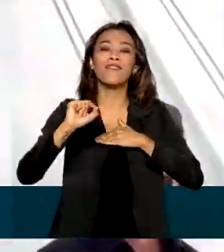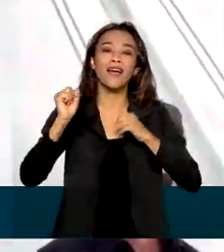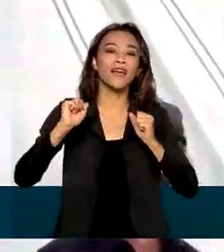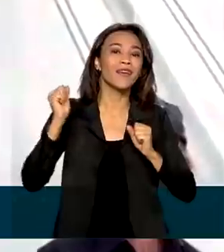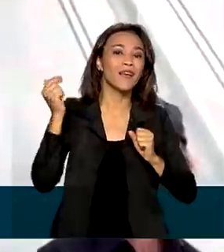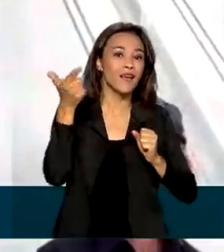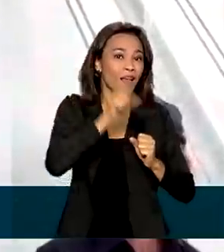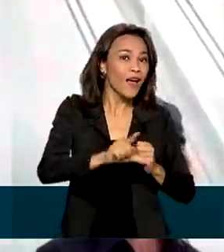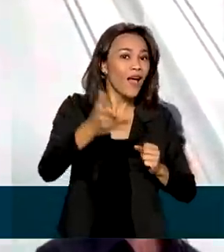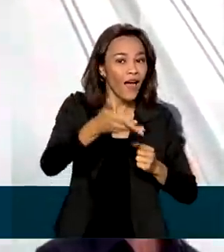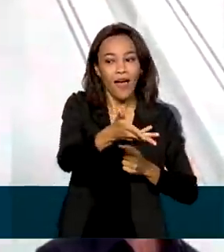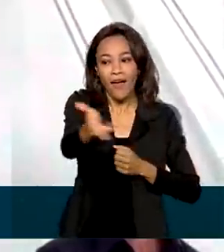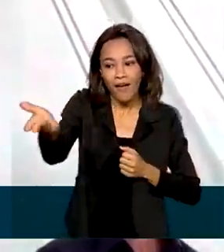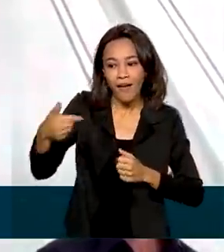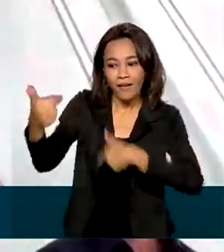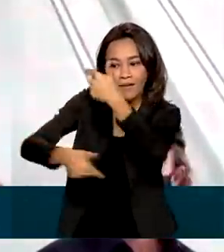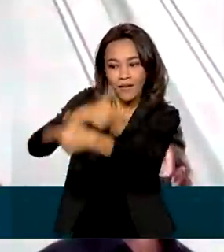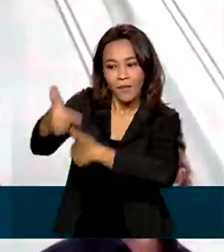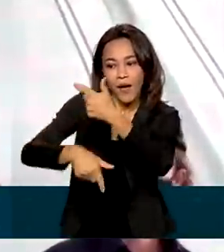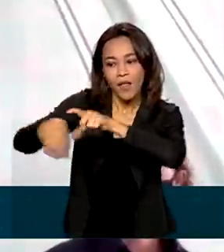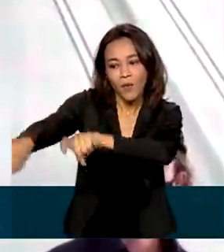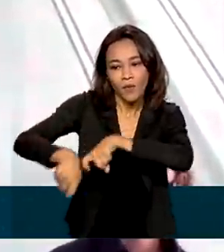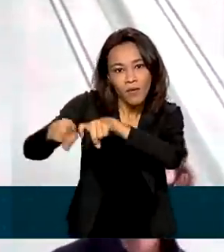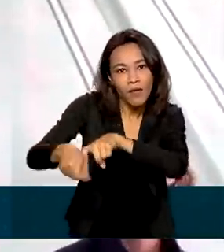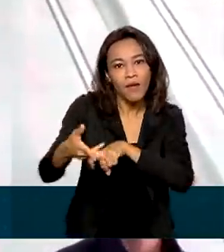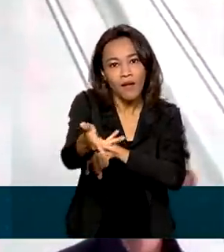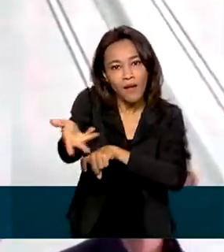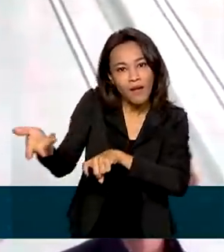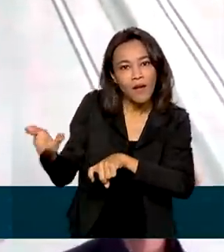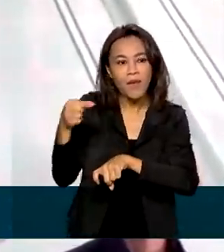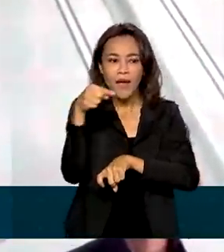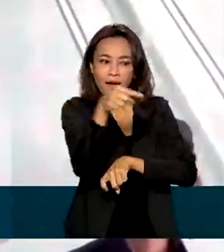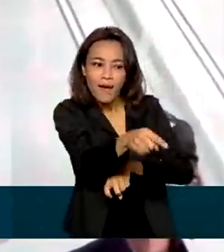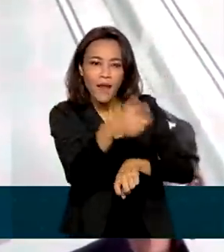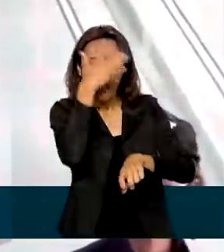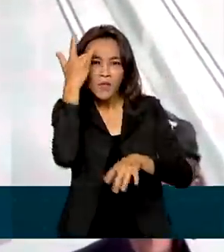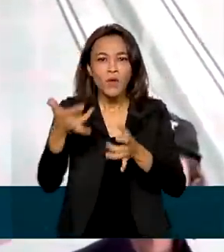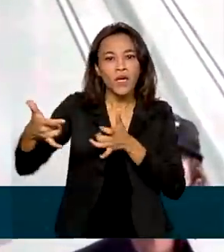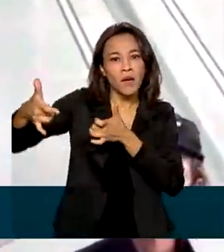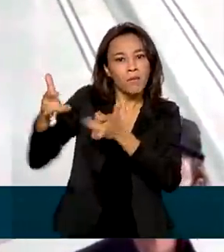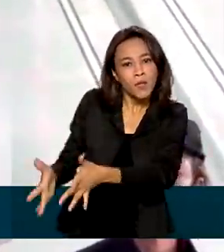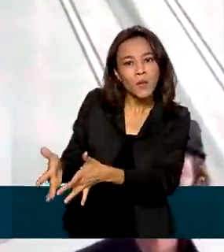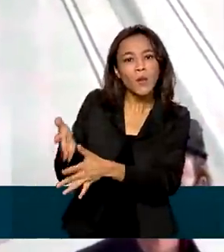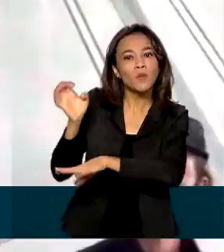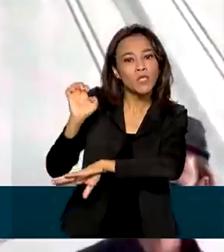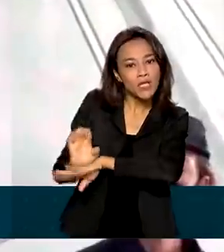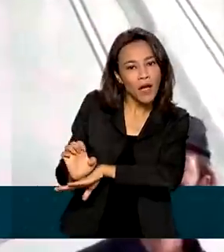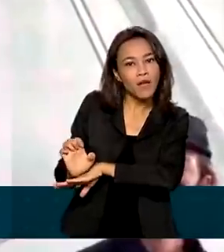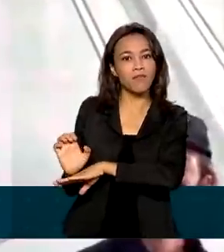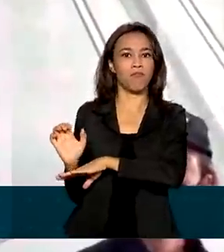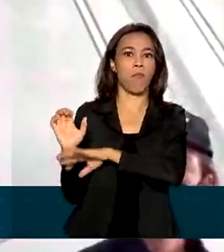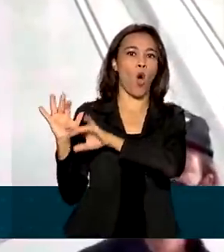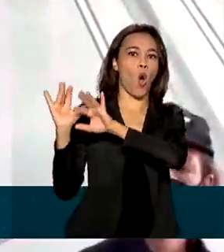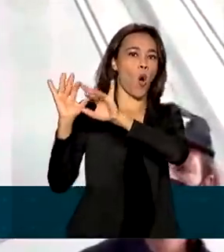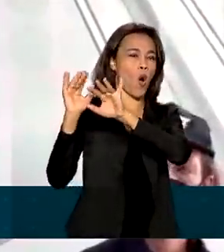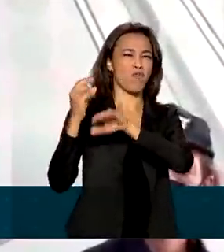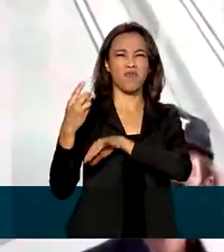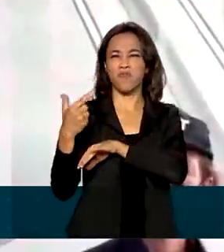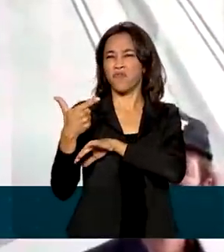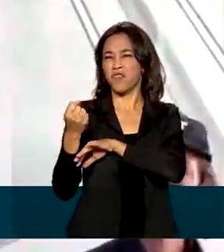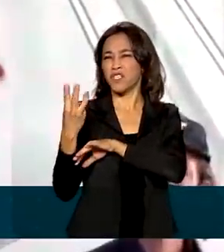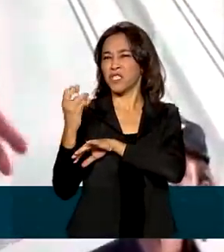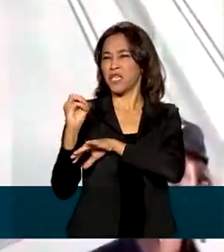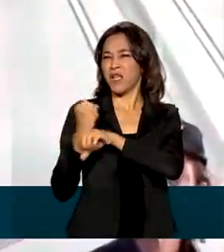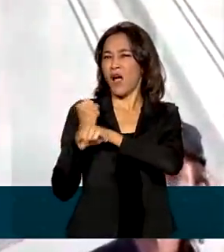isso é o produtor, é o usuário, é aquele imigrante que deixou o seu estado 20, 30 anos